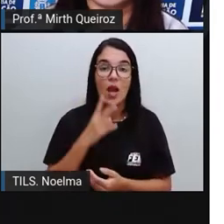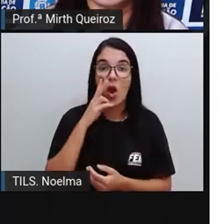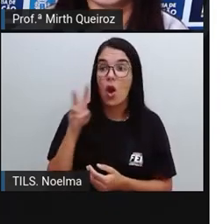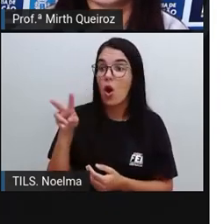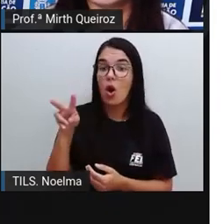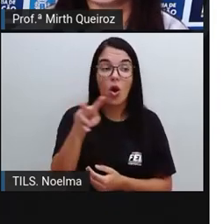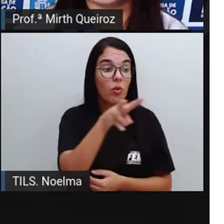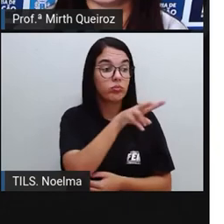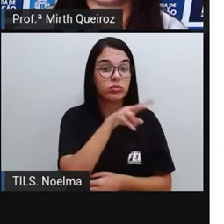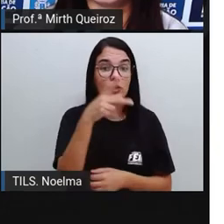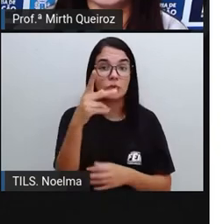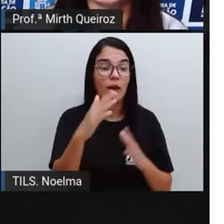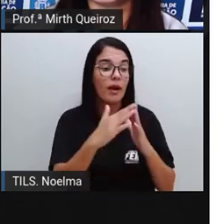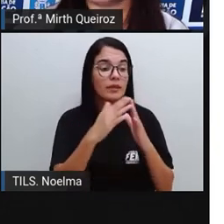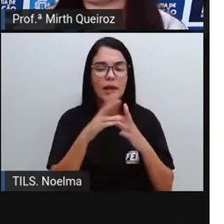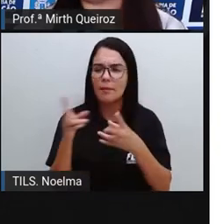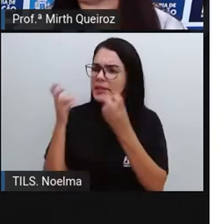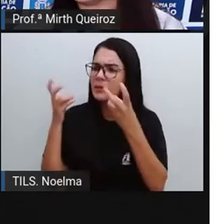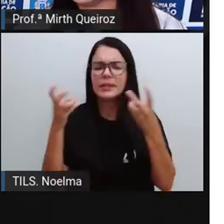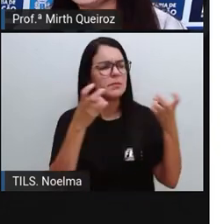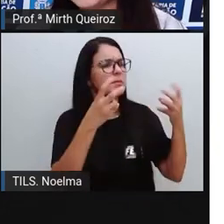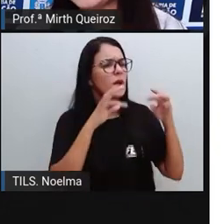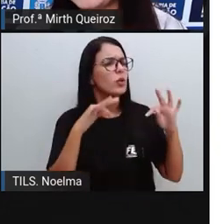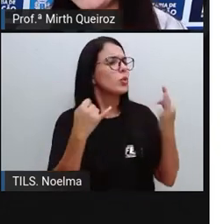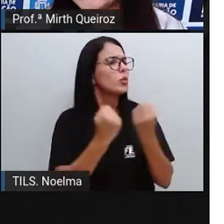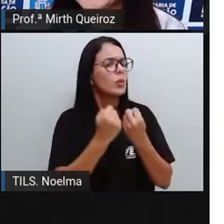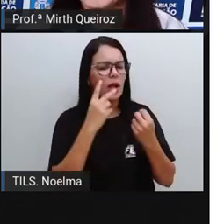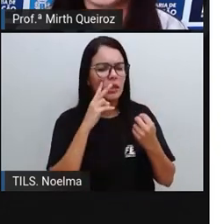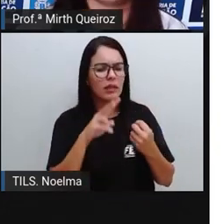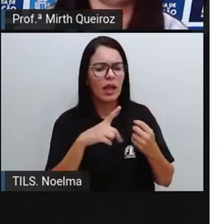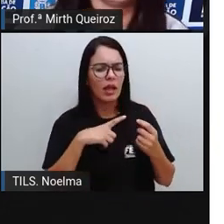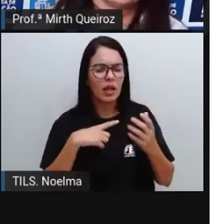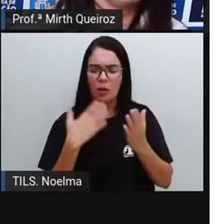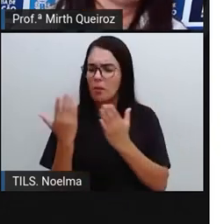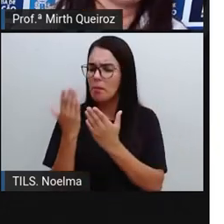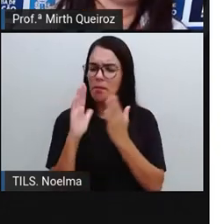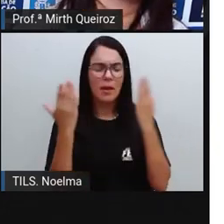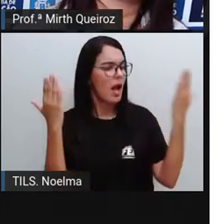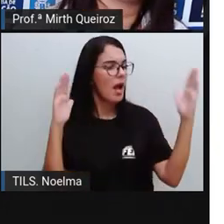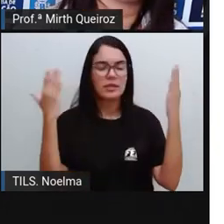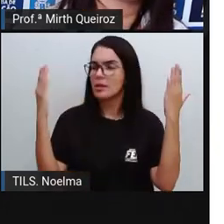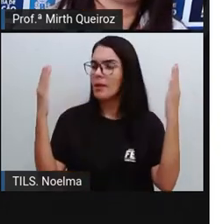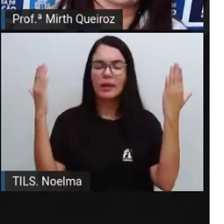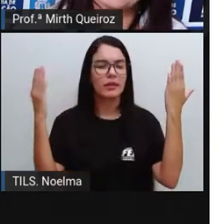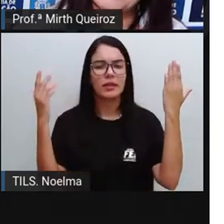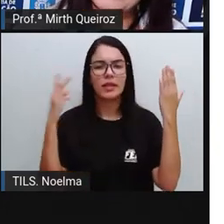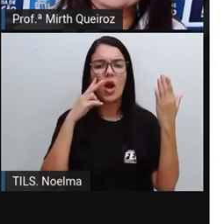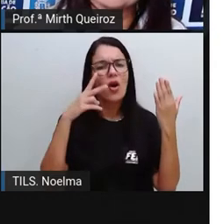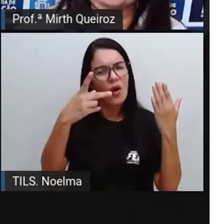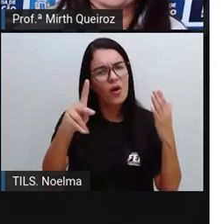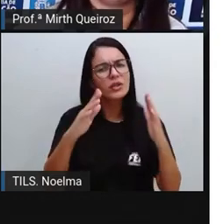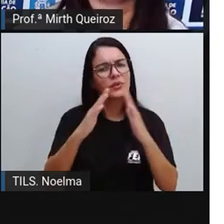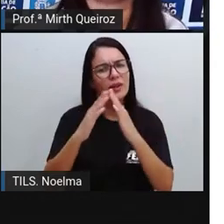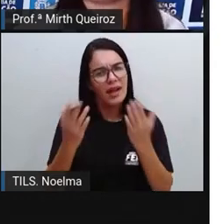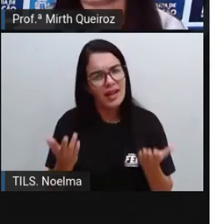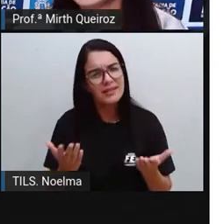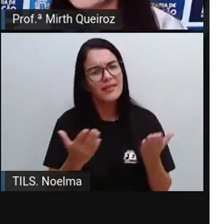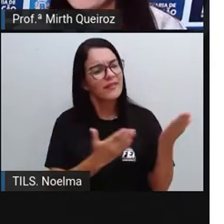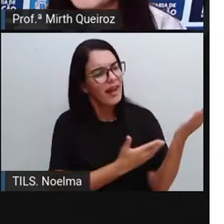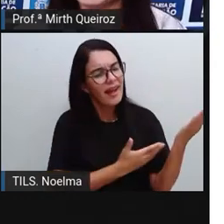redor e perceba tudo o que apresenta simetria. Olhe aí em volta aí na sua casa, né?